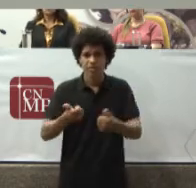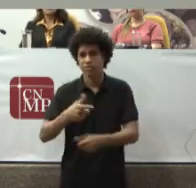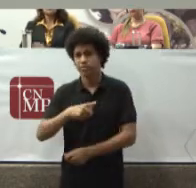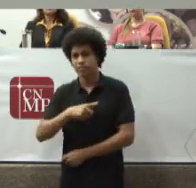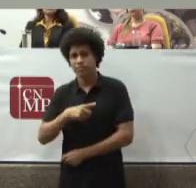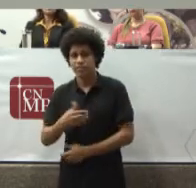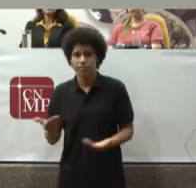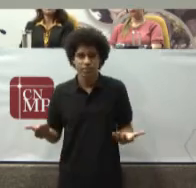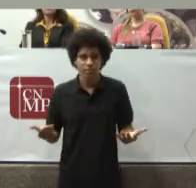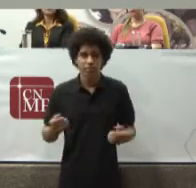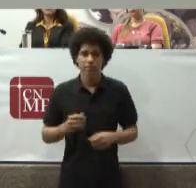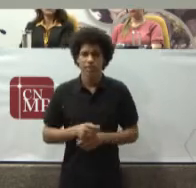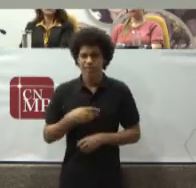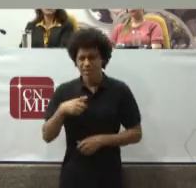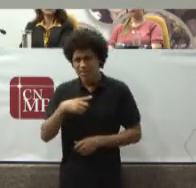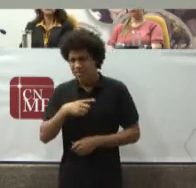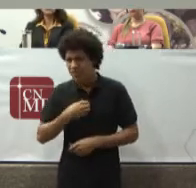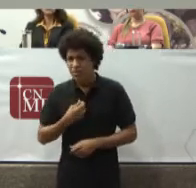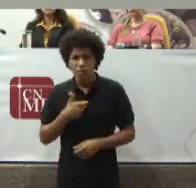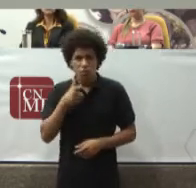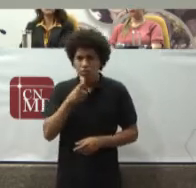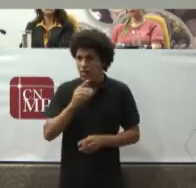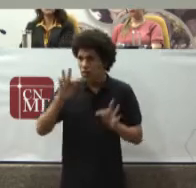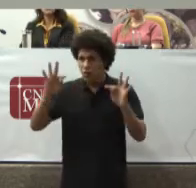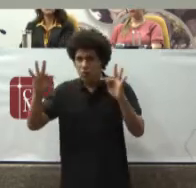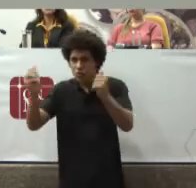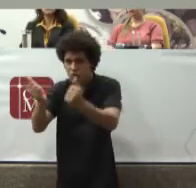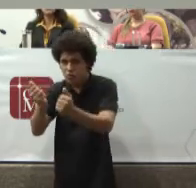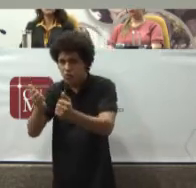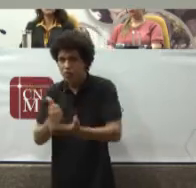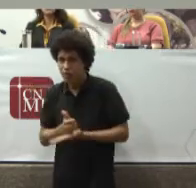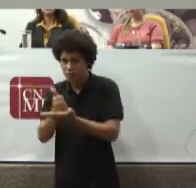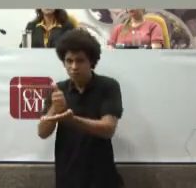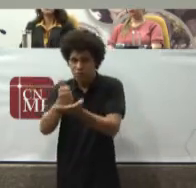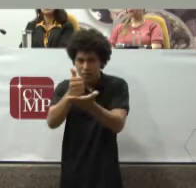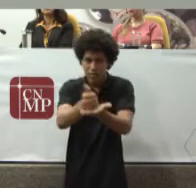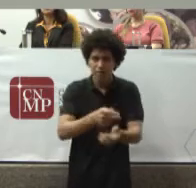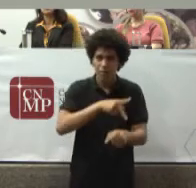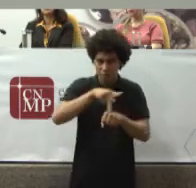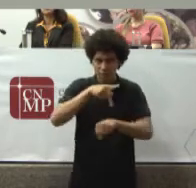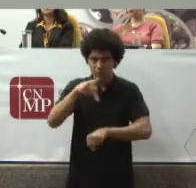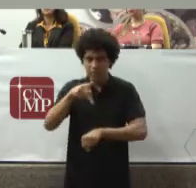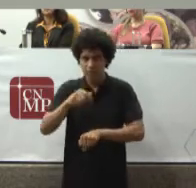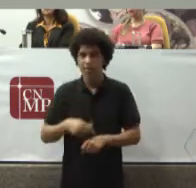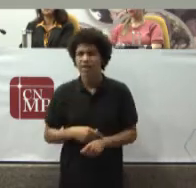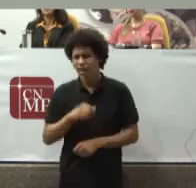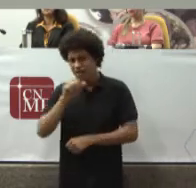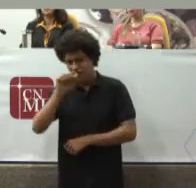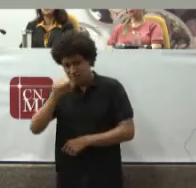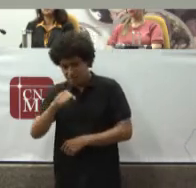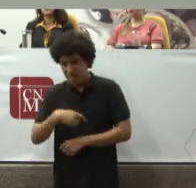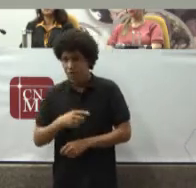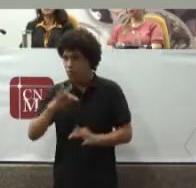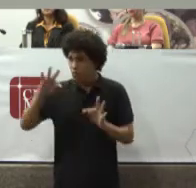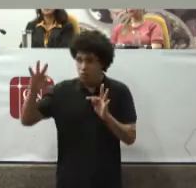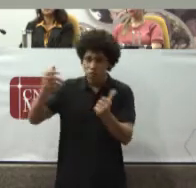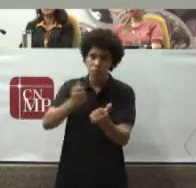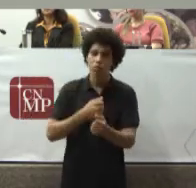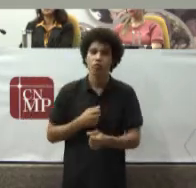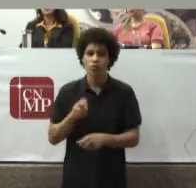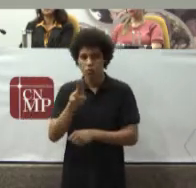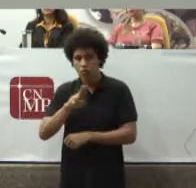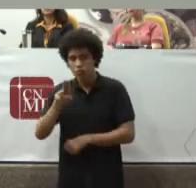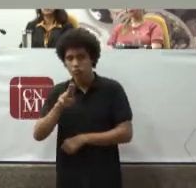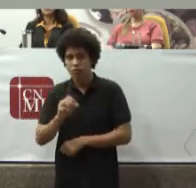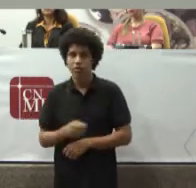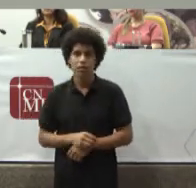Se ela atende Adequadamente Todos os brasileiros Se ela realmente É universal Não no